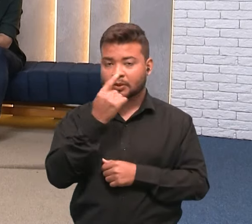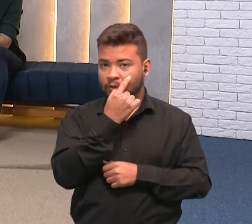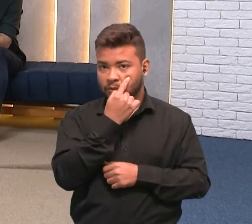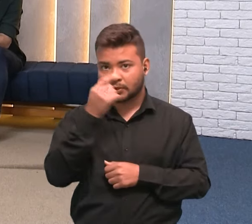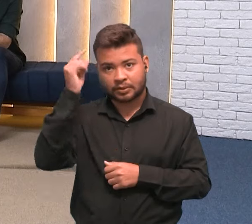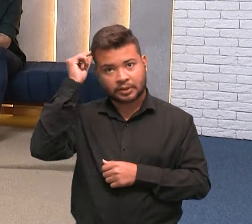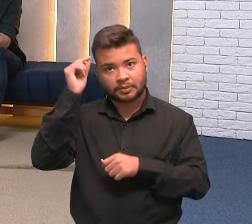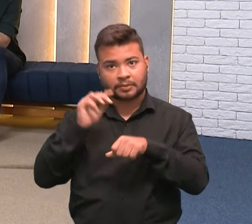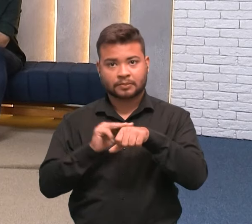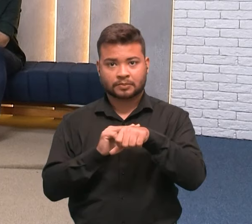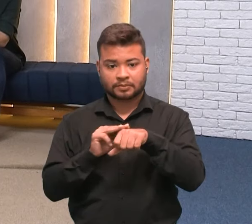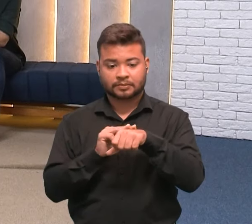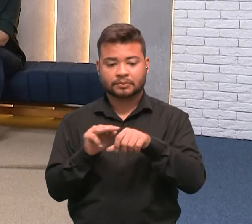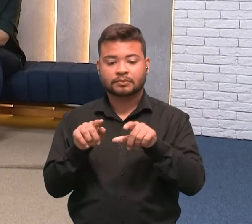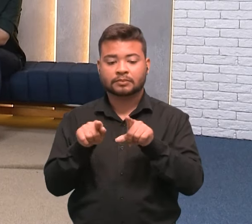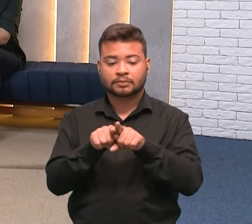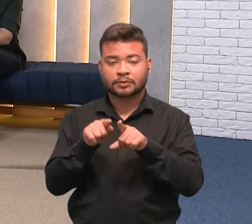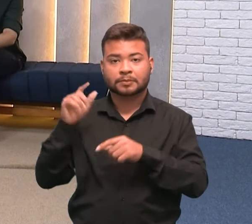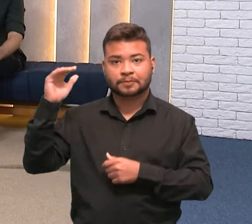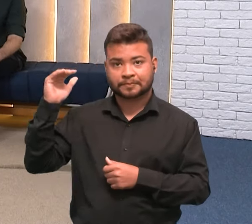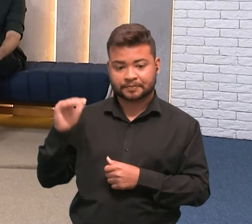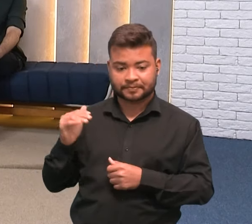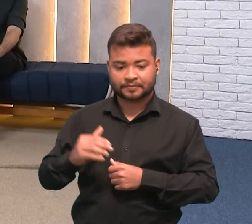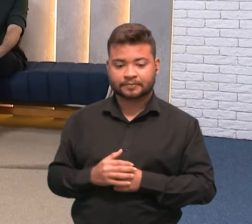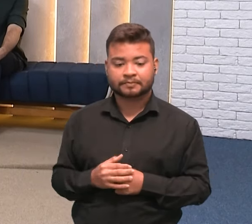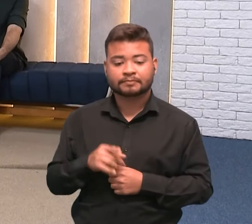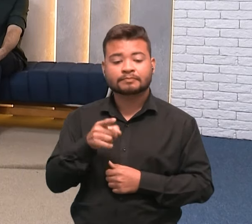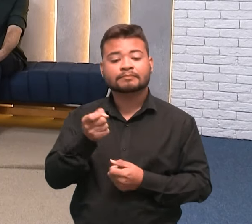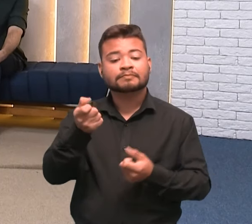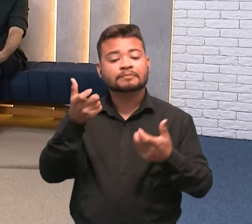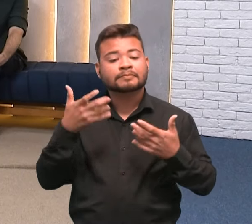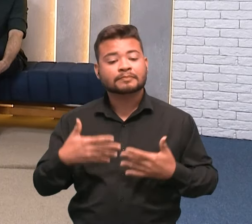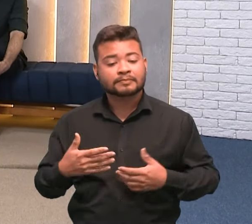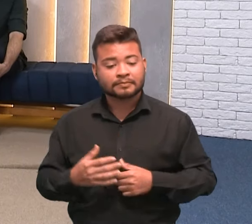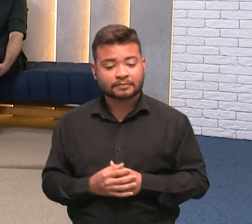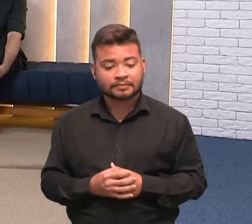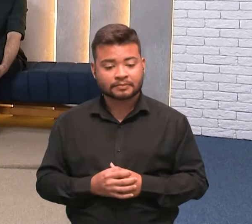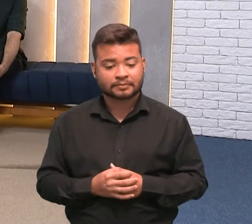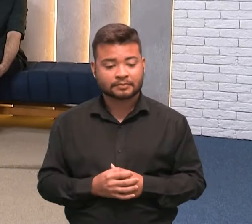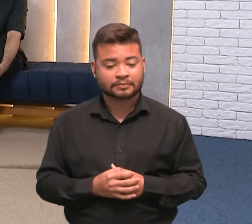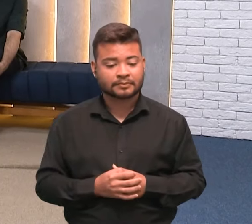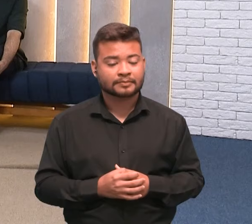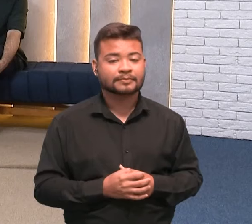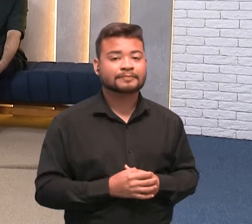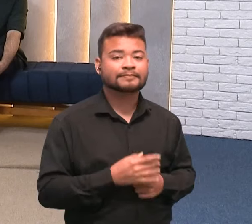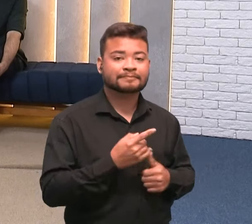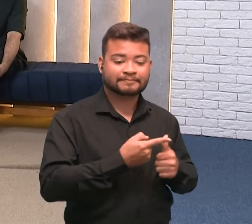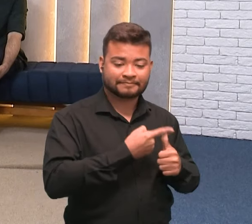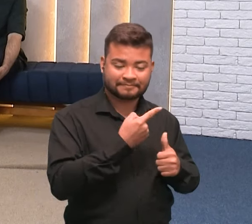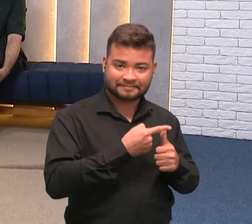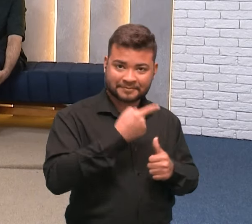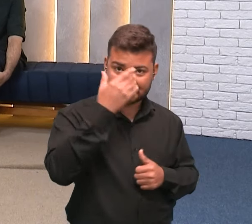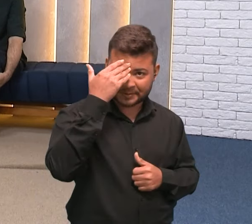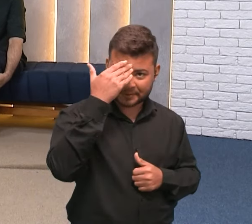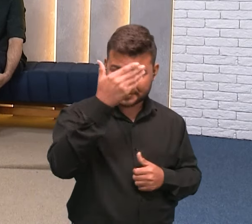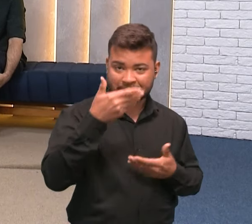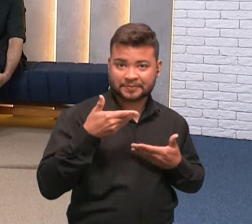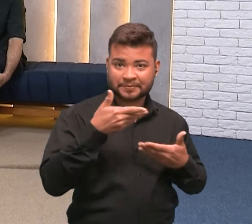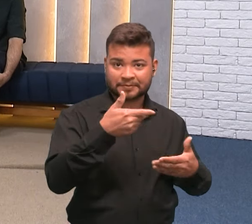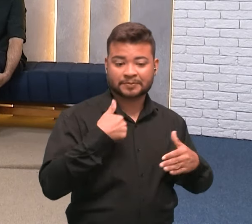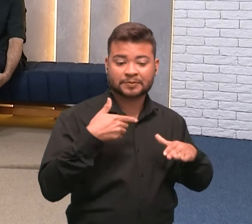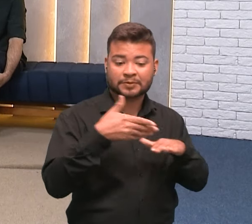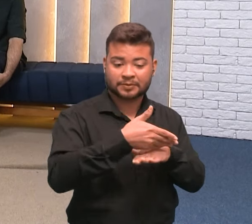castanhos e tem estatura baixa. Conta para a gente. Muito obrigada pela participação aqui.